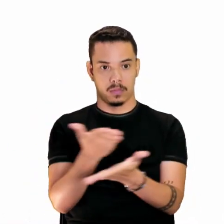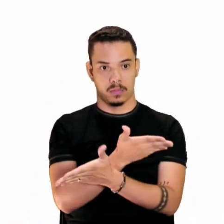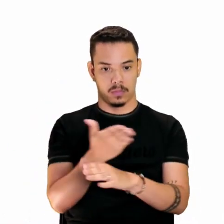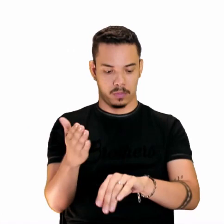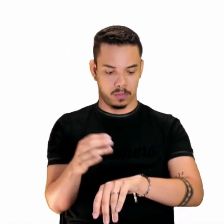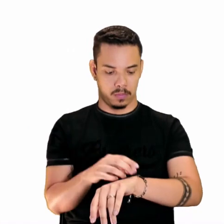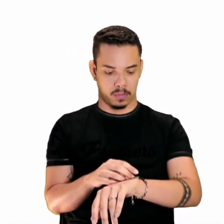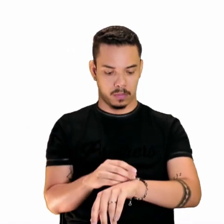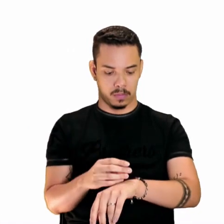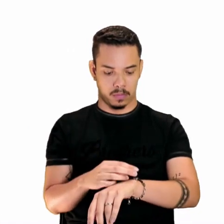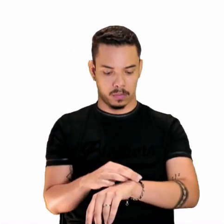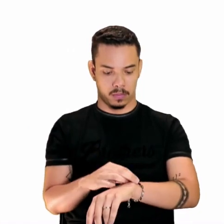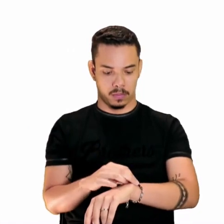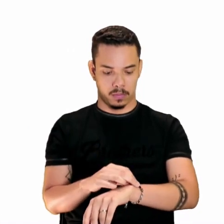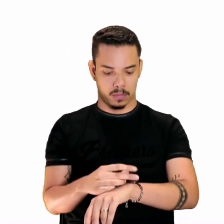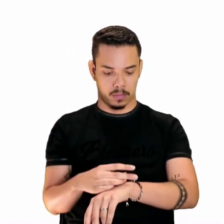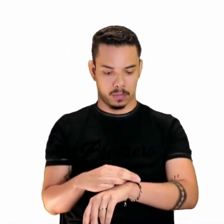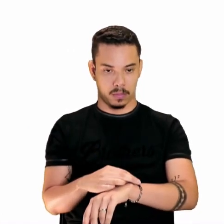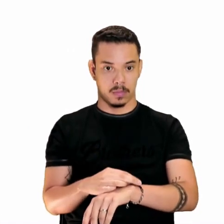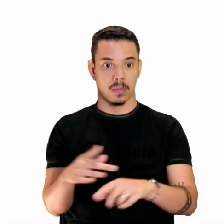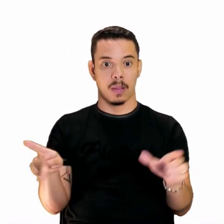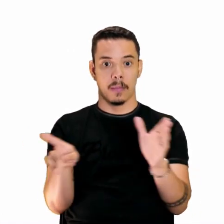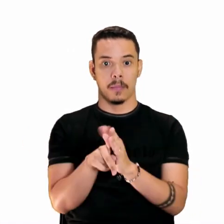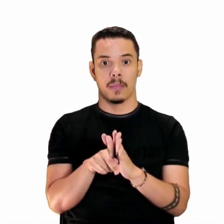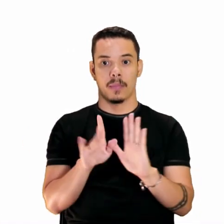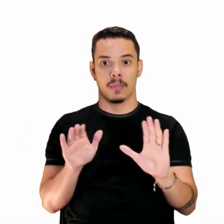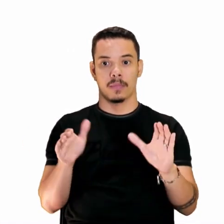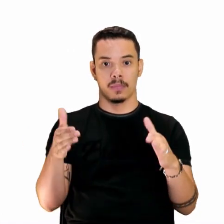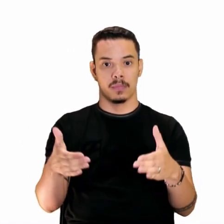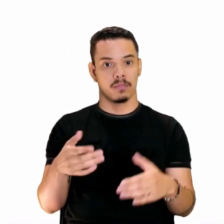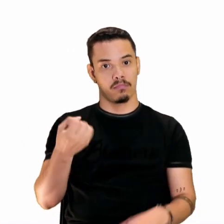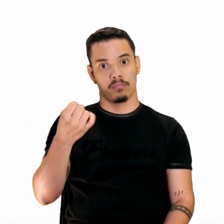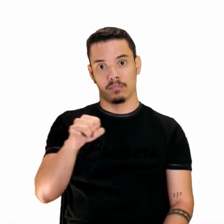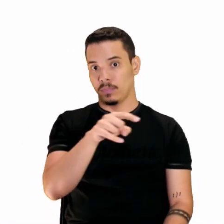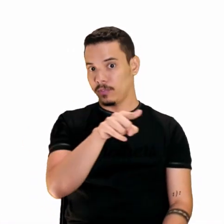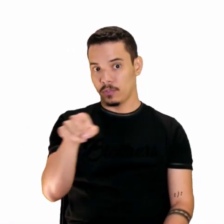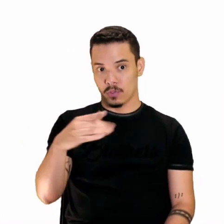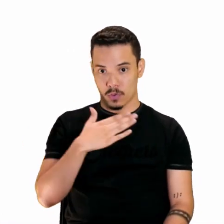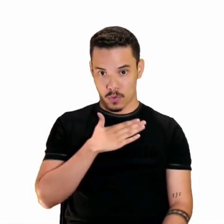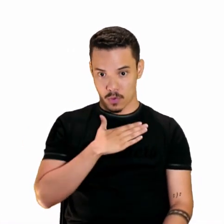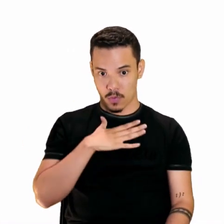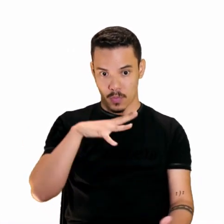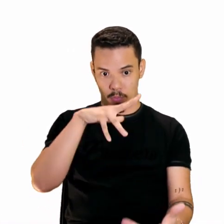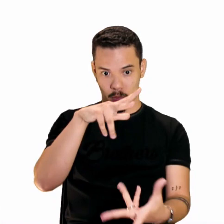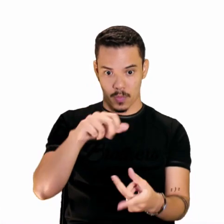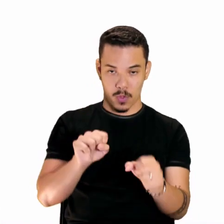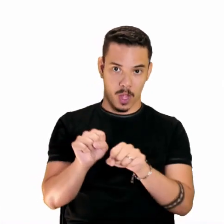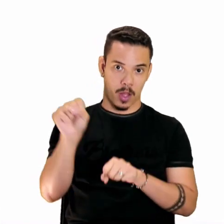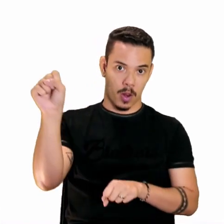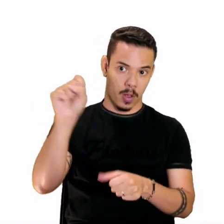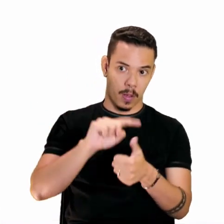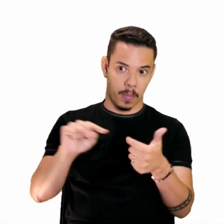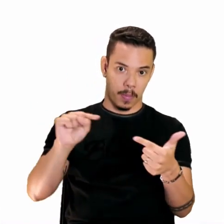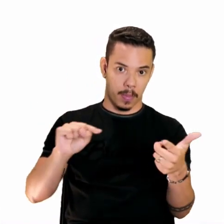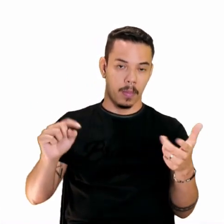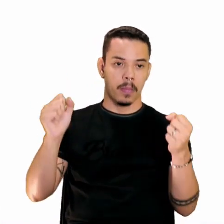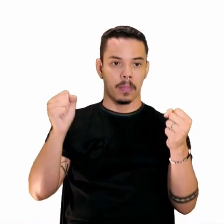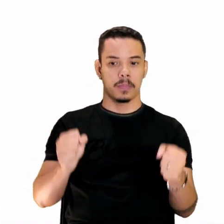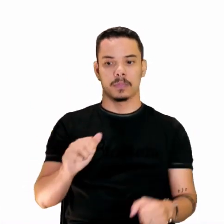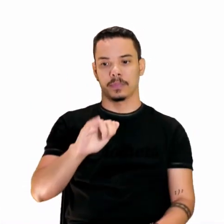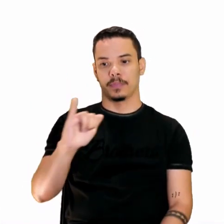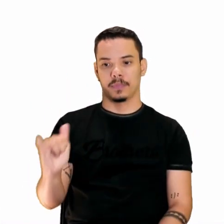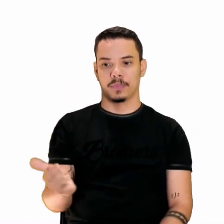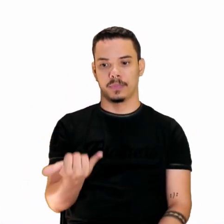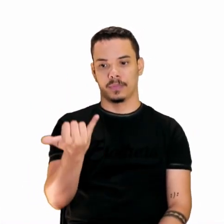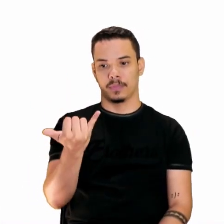certo? Deixar um específico pro Trabalhando Gênero aqui. Pra quem gosta desse mundo aí, né? Beleza? Pode aproveitar